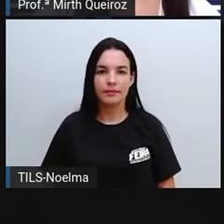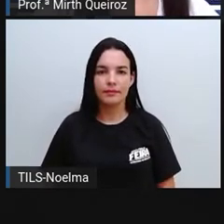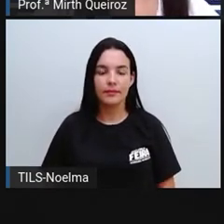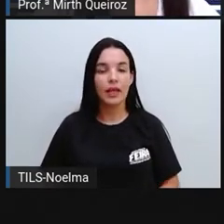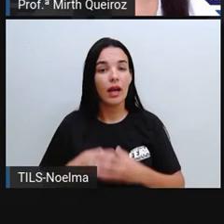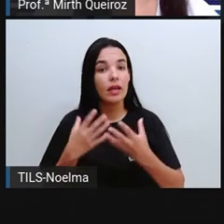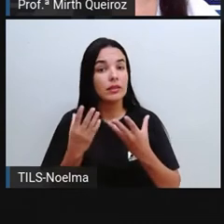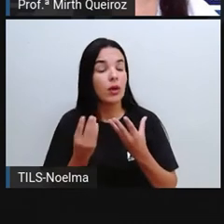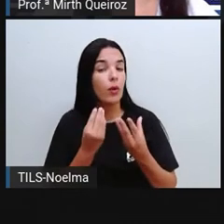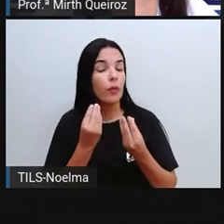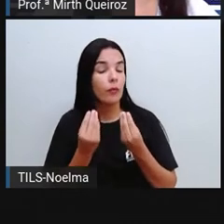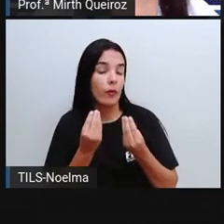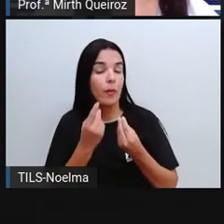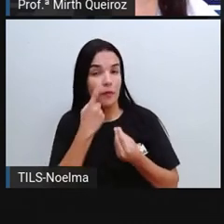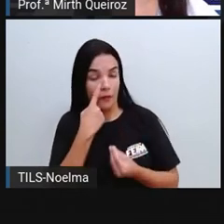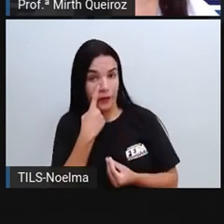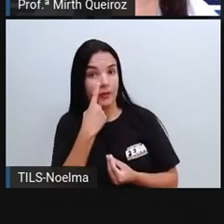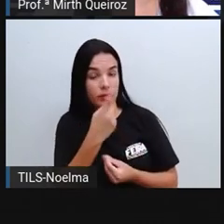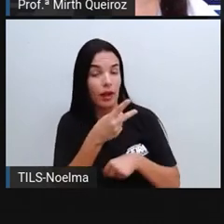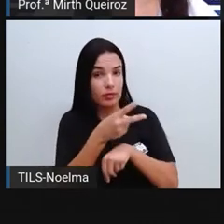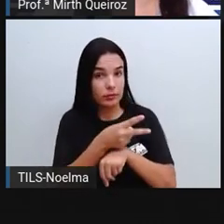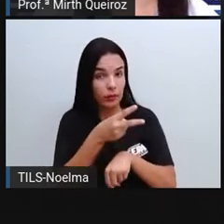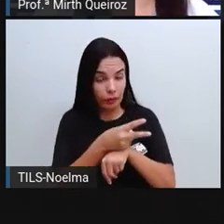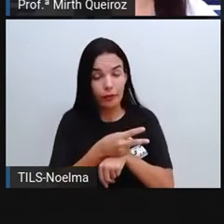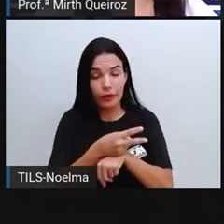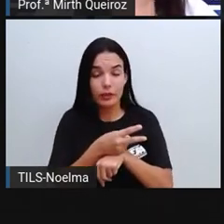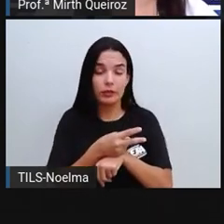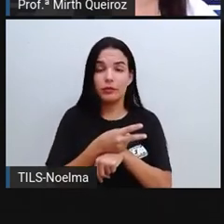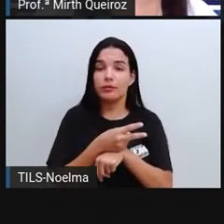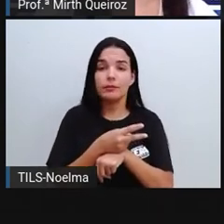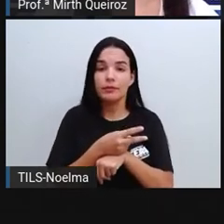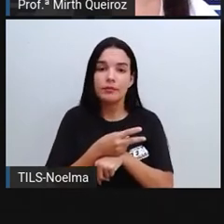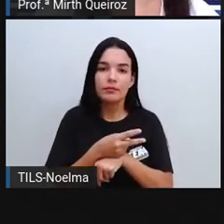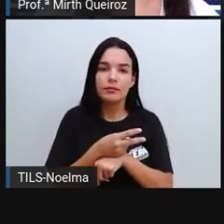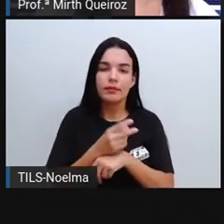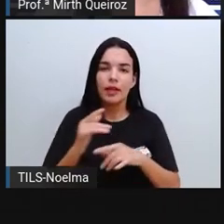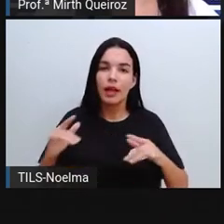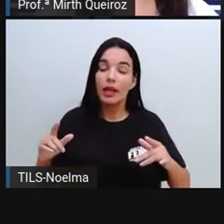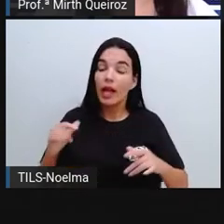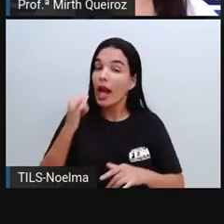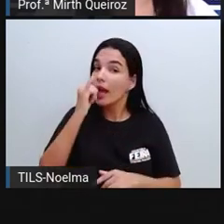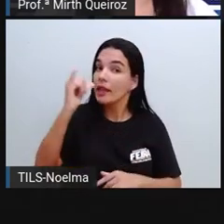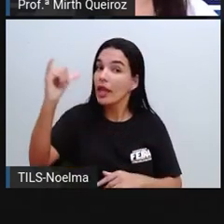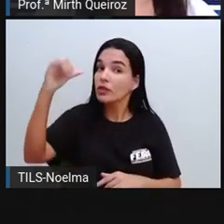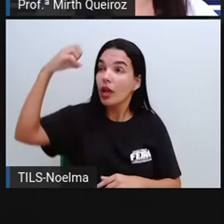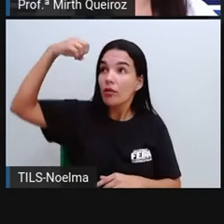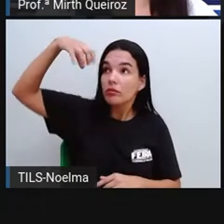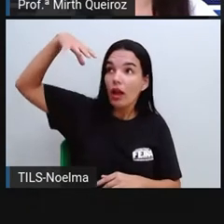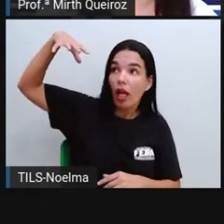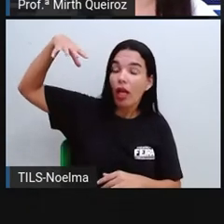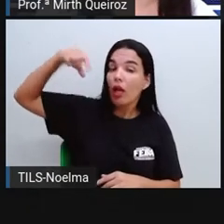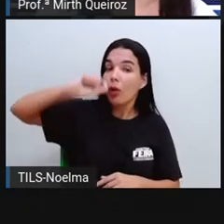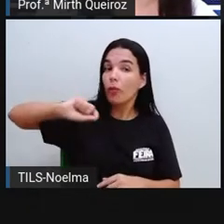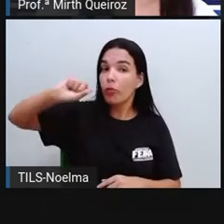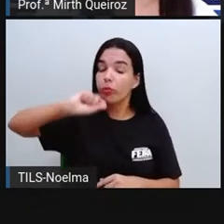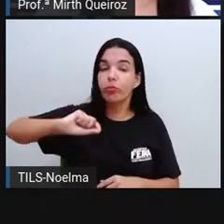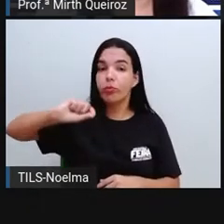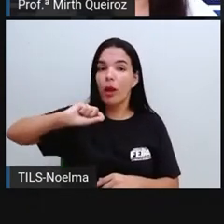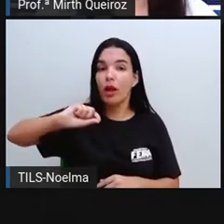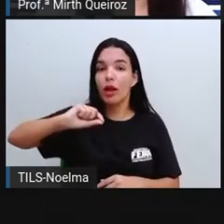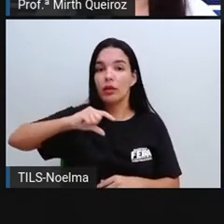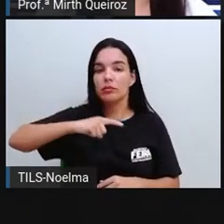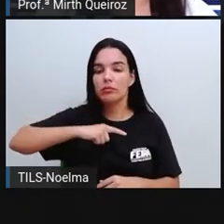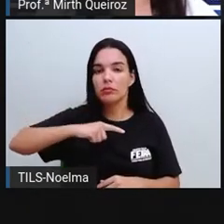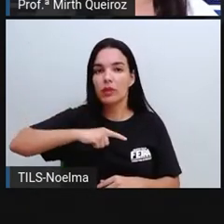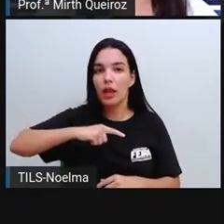Como vocês puderam ver aí, a partir do vídeo, a energia elétrica é obtida a partir da força das